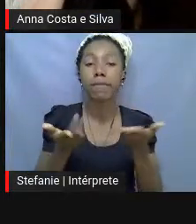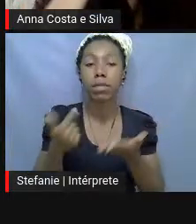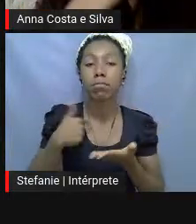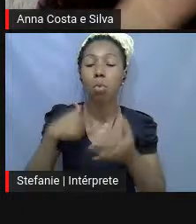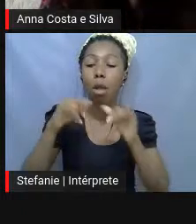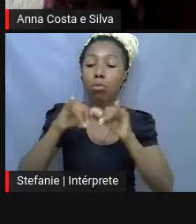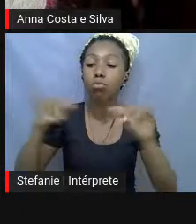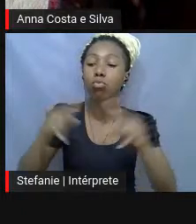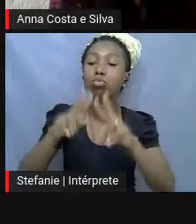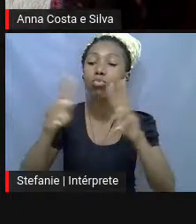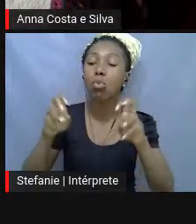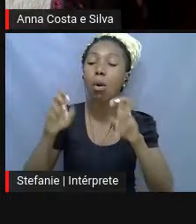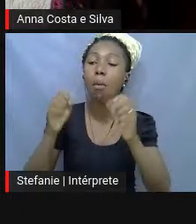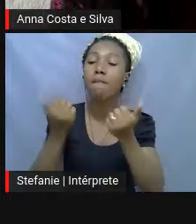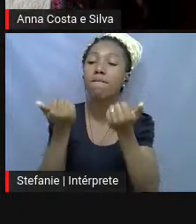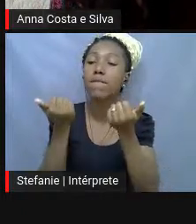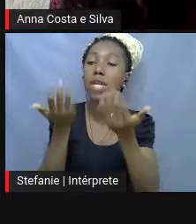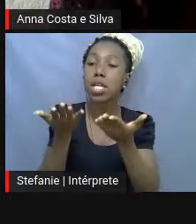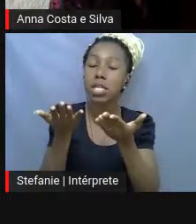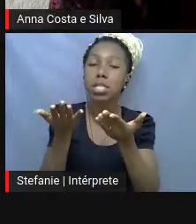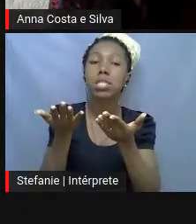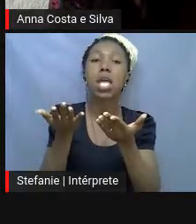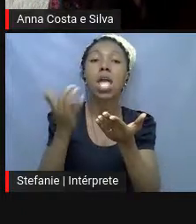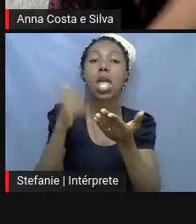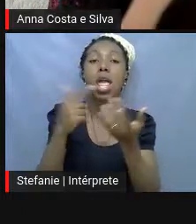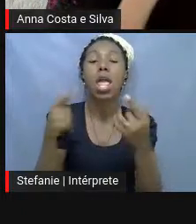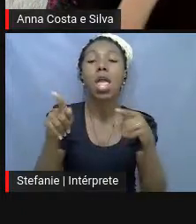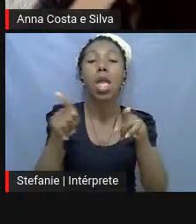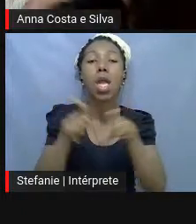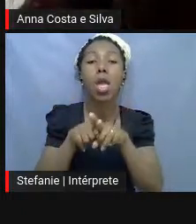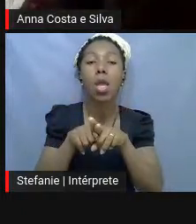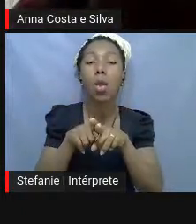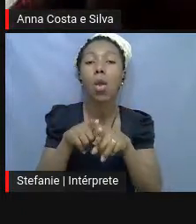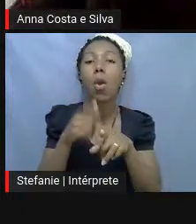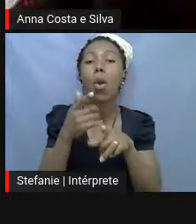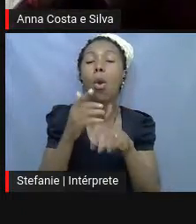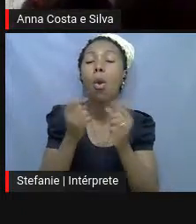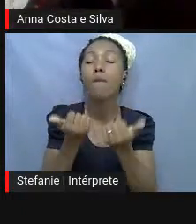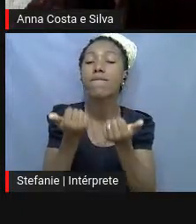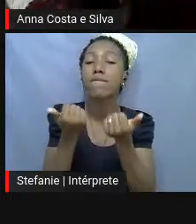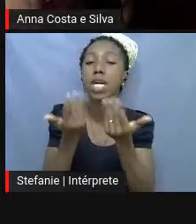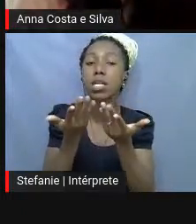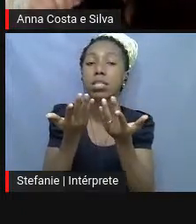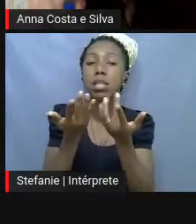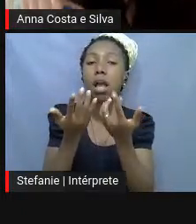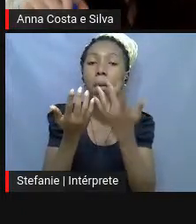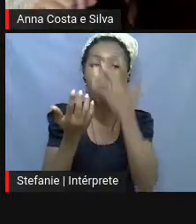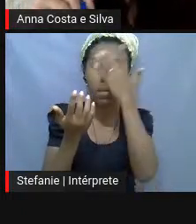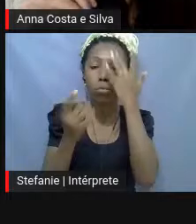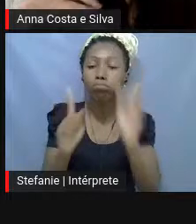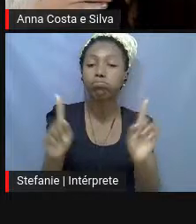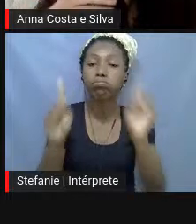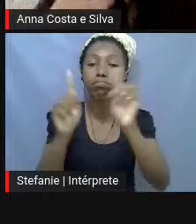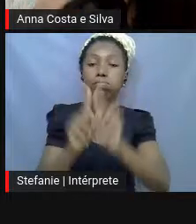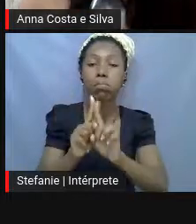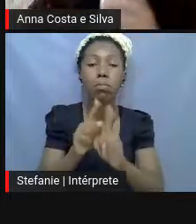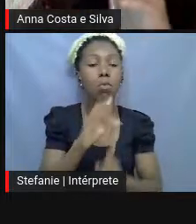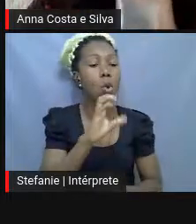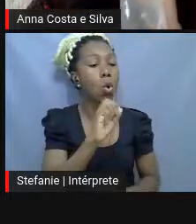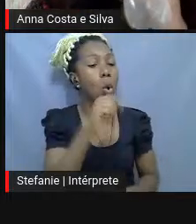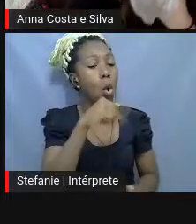oferecer companhia. Como? Oferecer companhia. Companhia de quê?